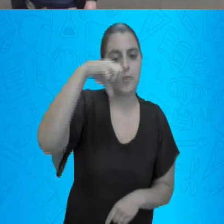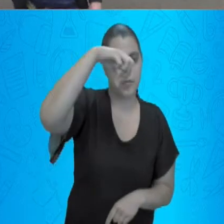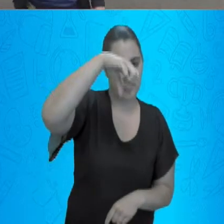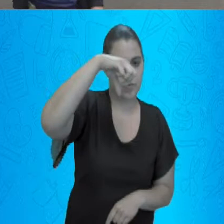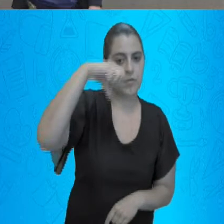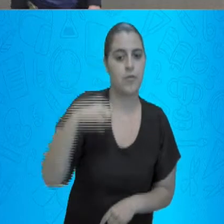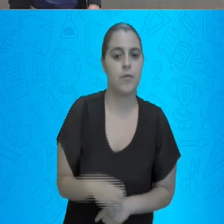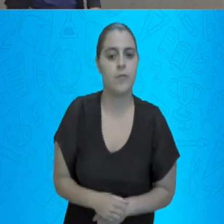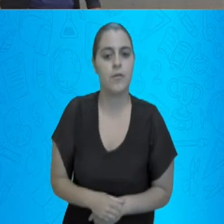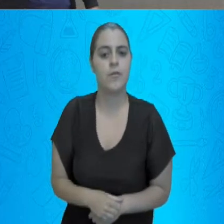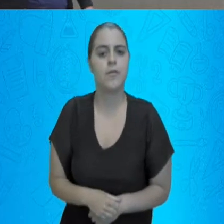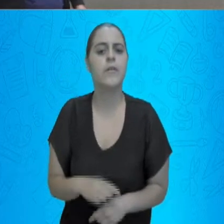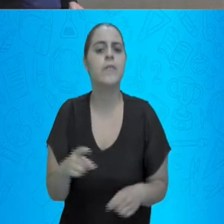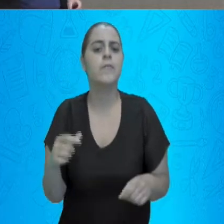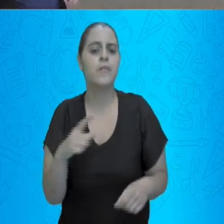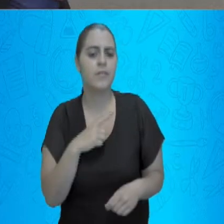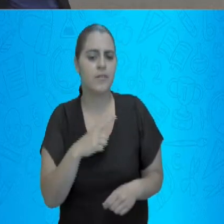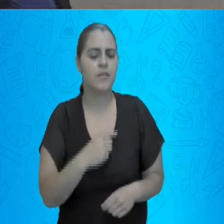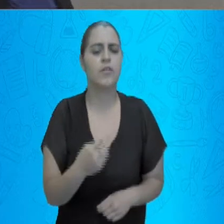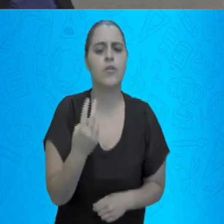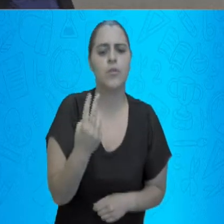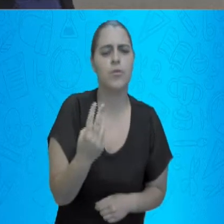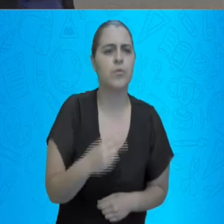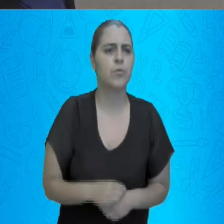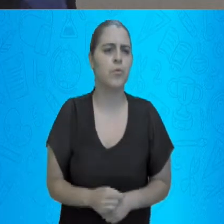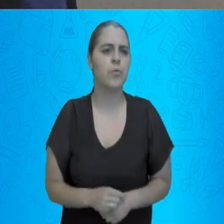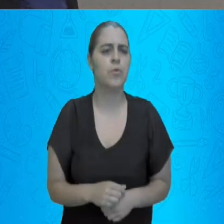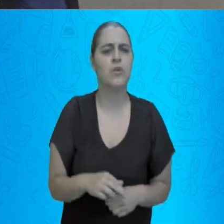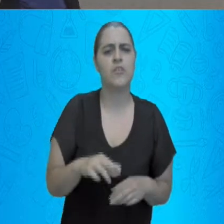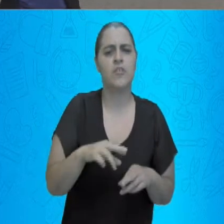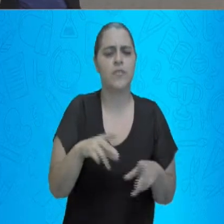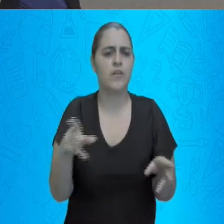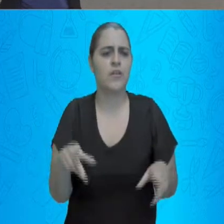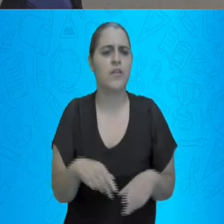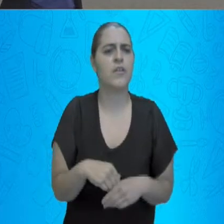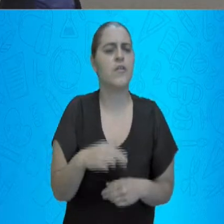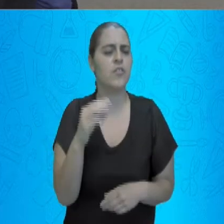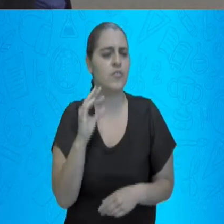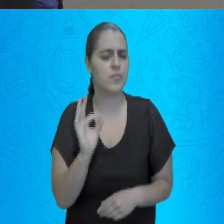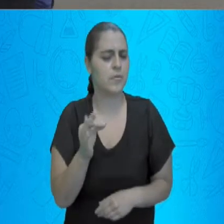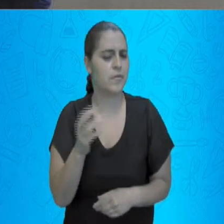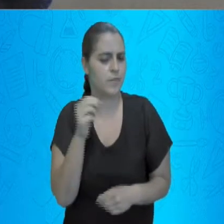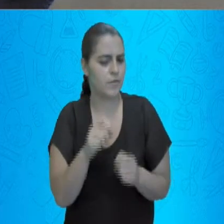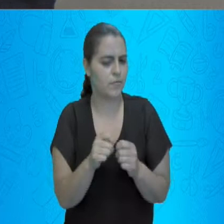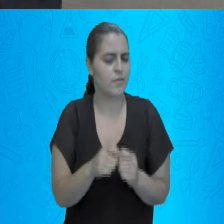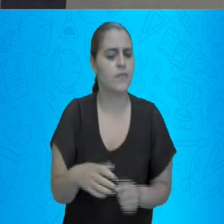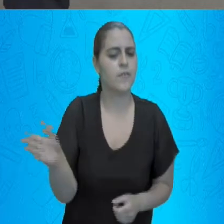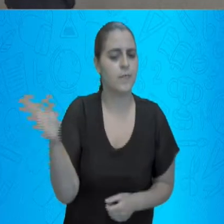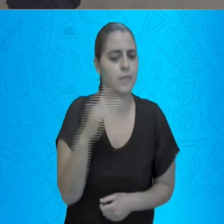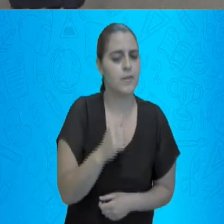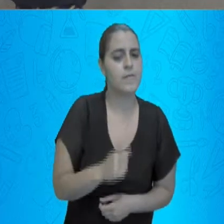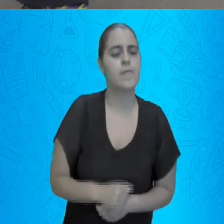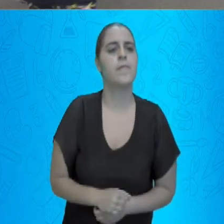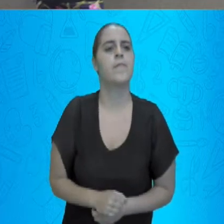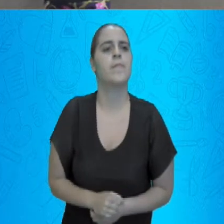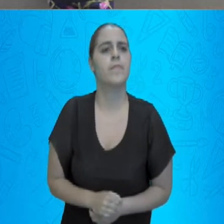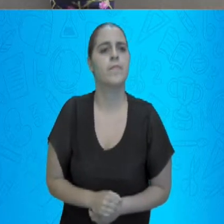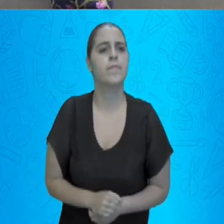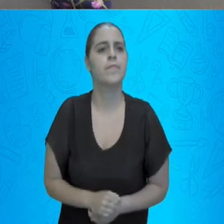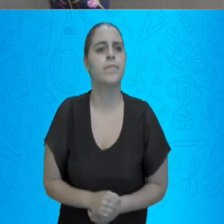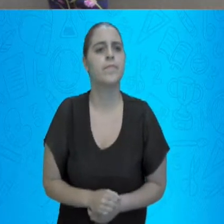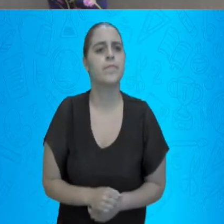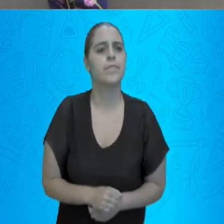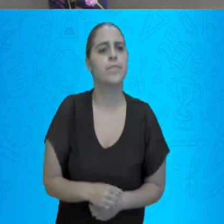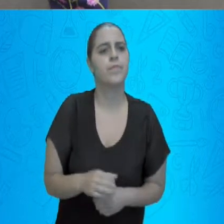E existem duas formas também da gente fazer essa operação. Vem comigo. Essa